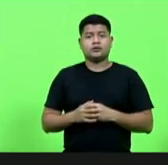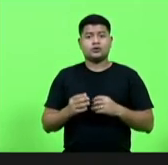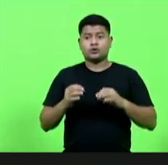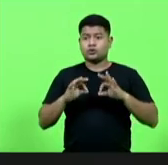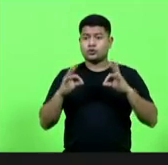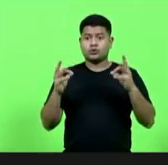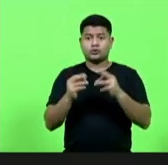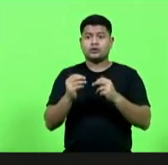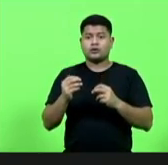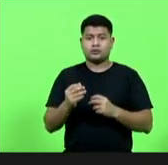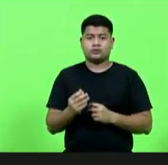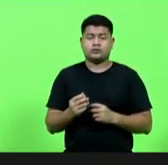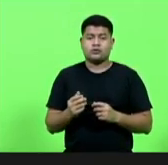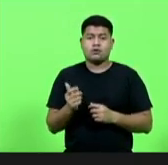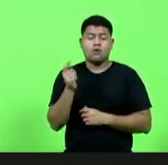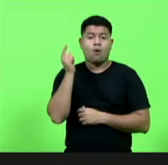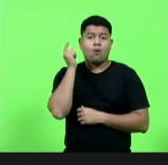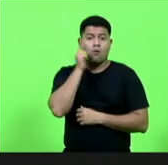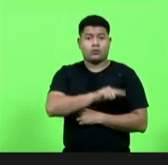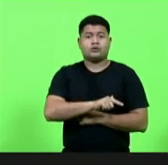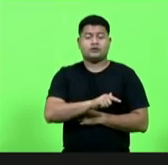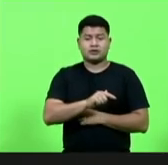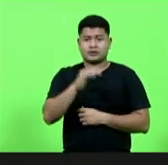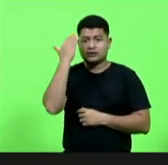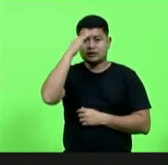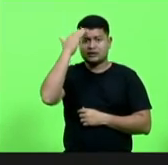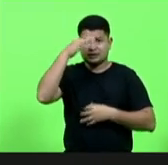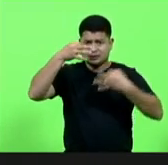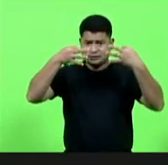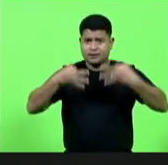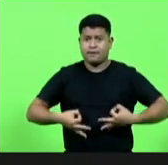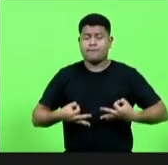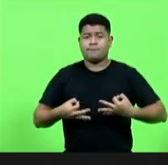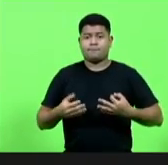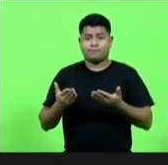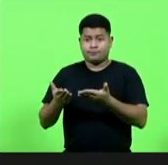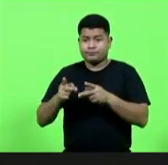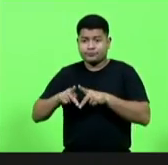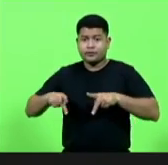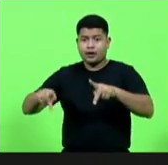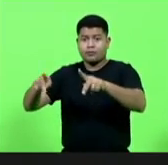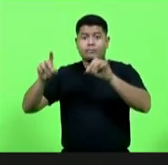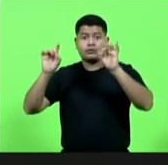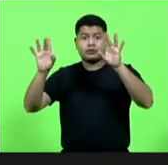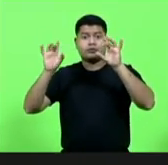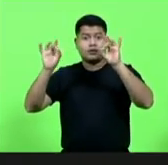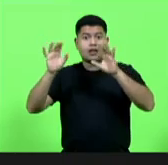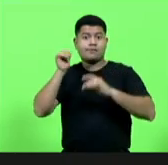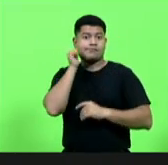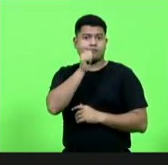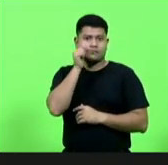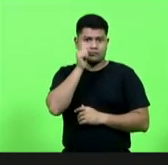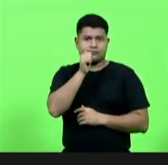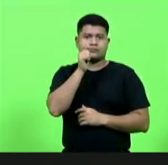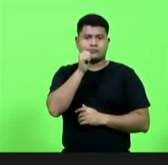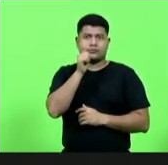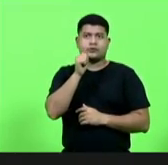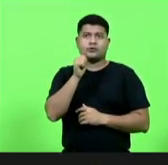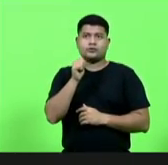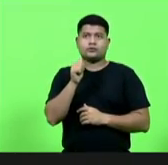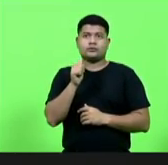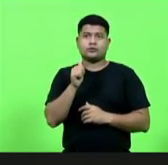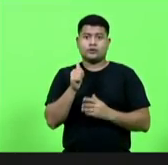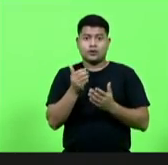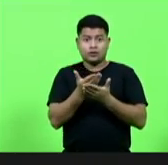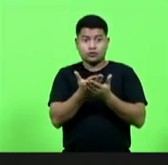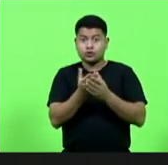entender, a Procuradoria Especial da Mulher, para que todos possam